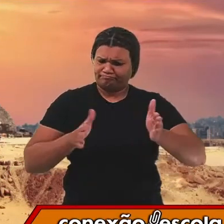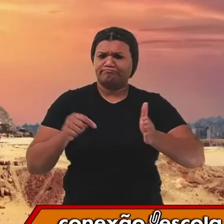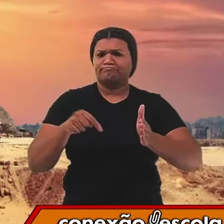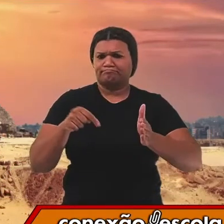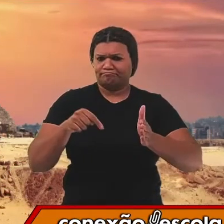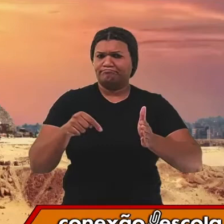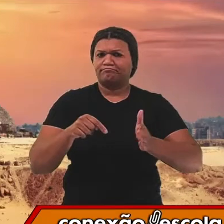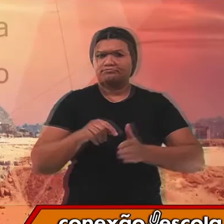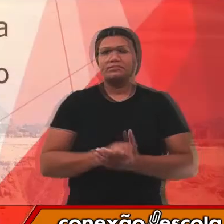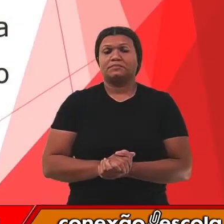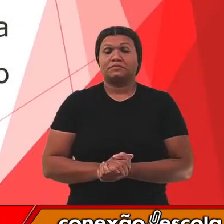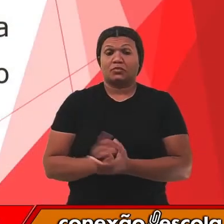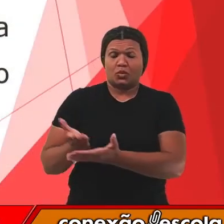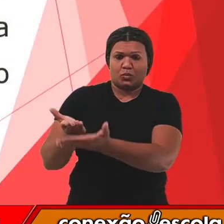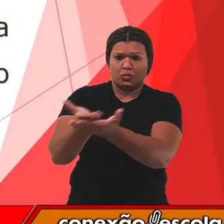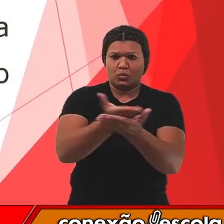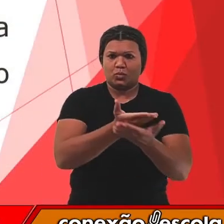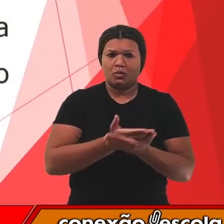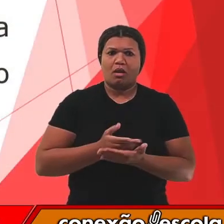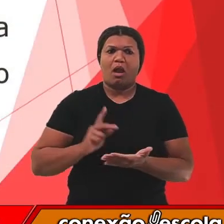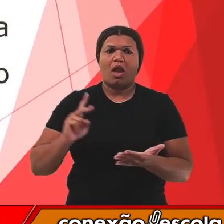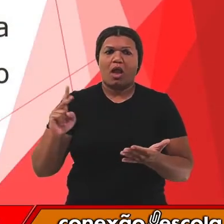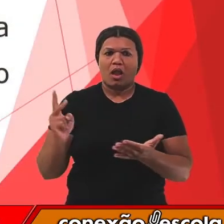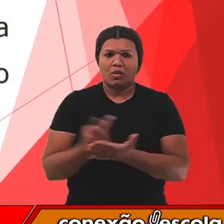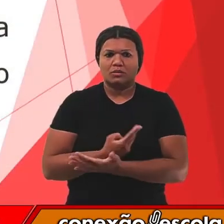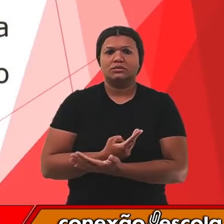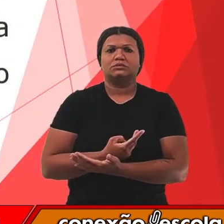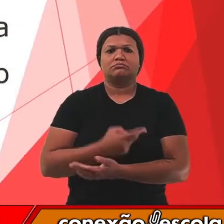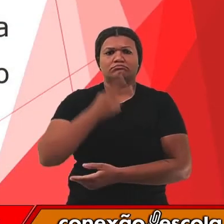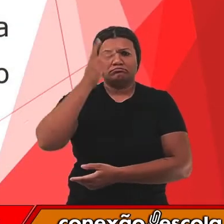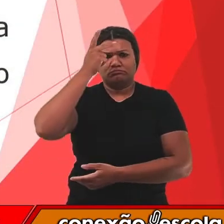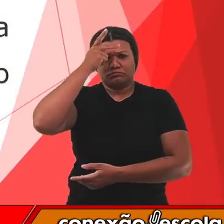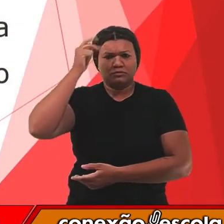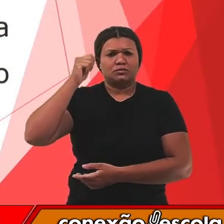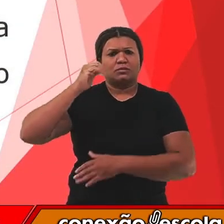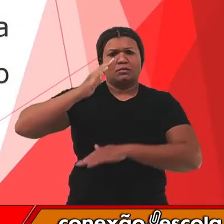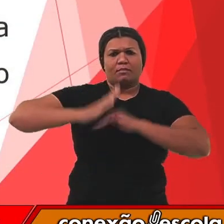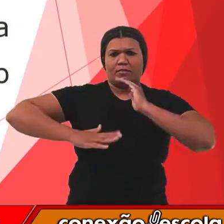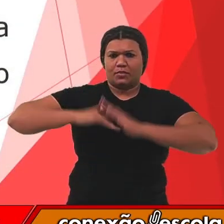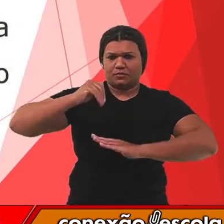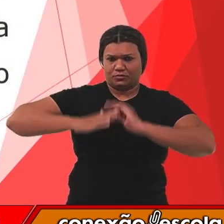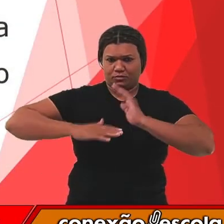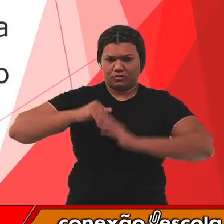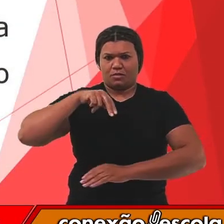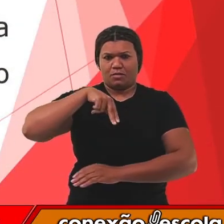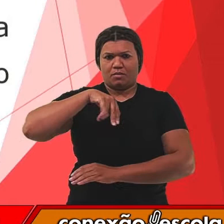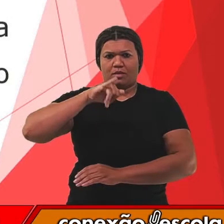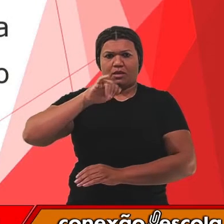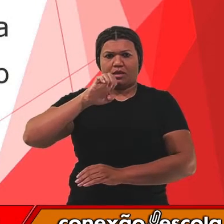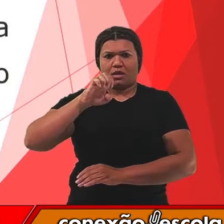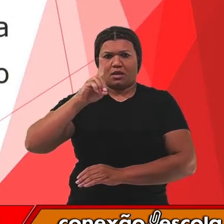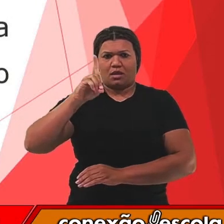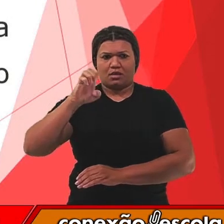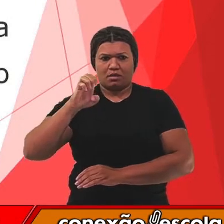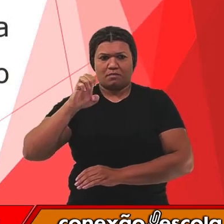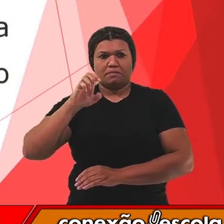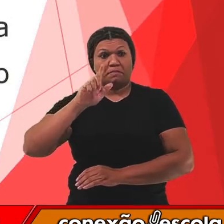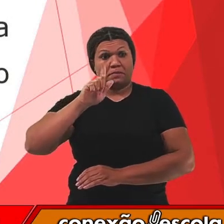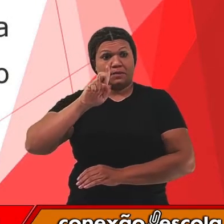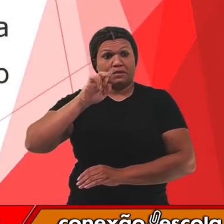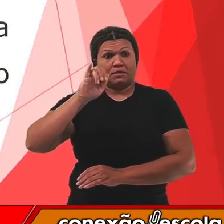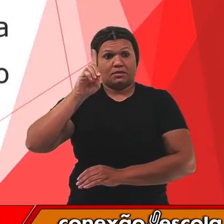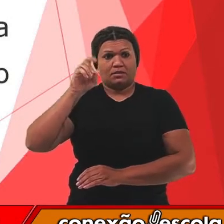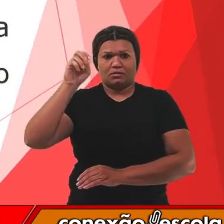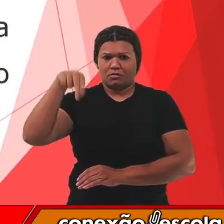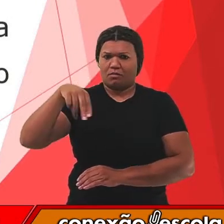Estudos realizados pela arqueóloga brasileira Niede Guidon, entretanto, comprovam que o ser